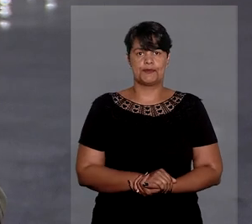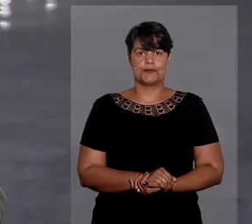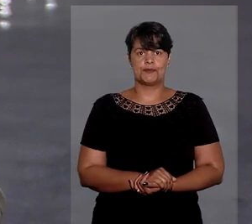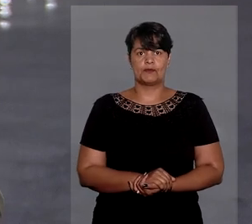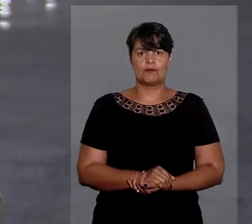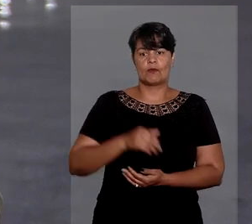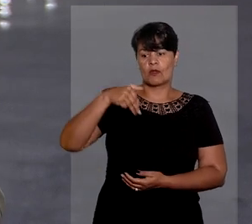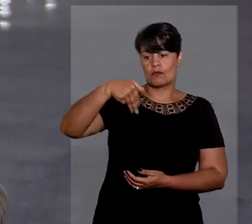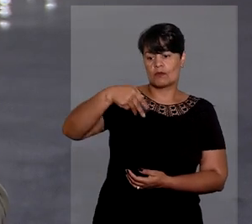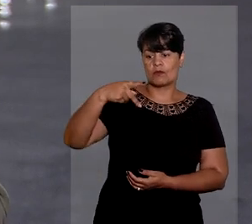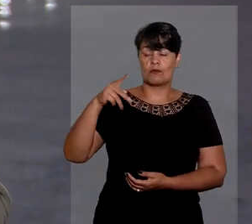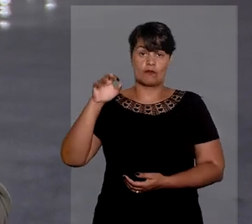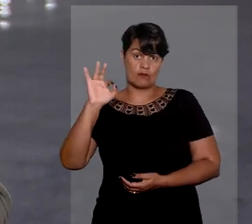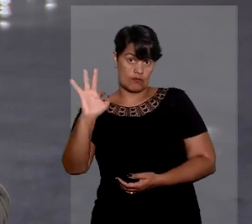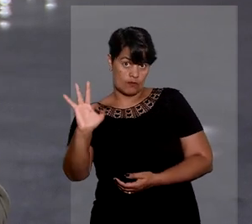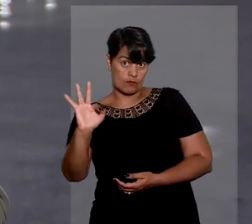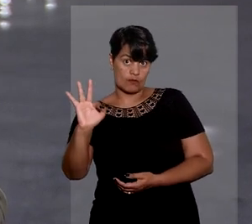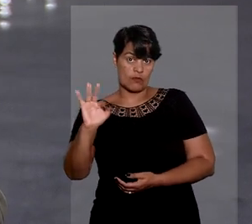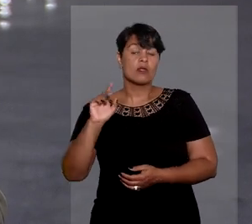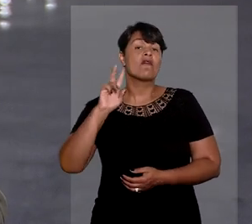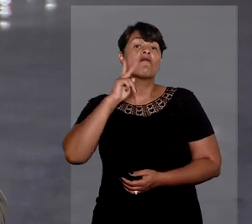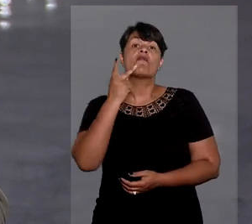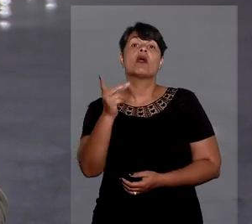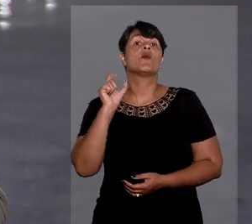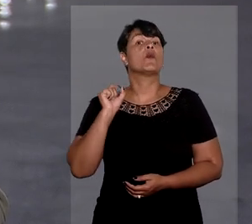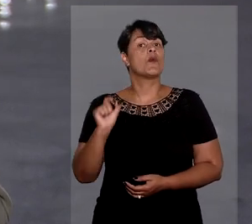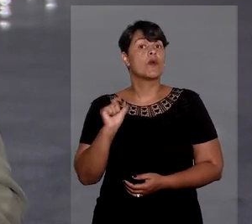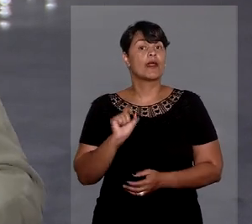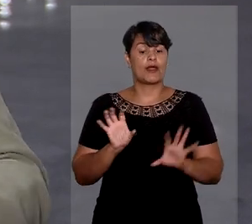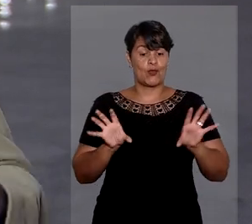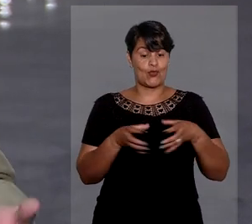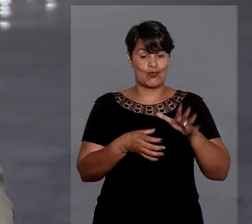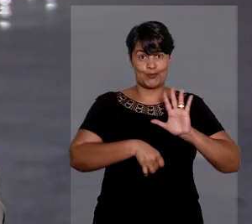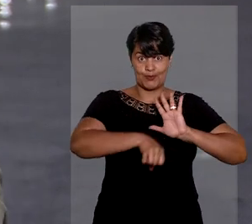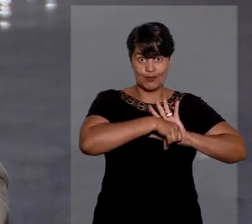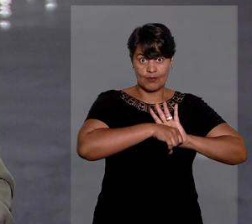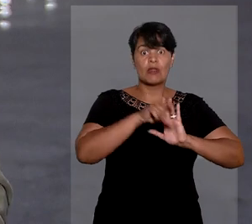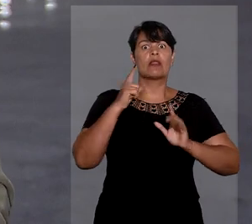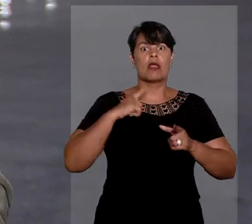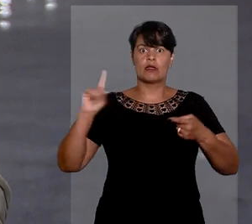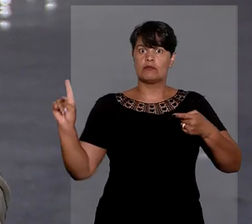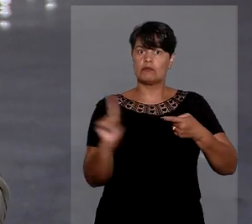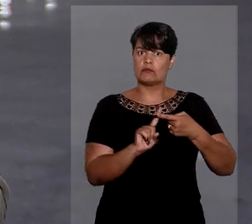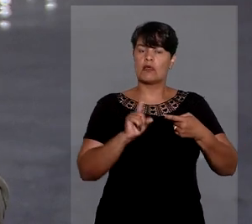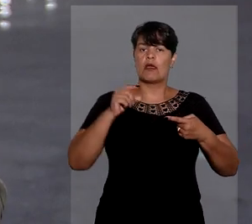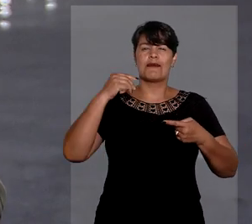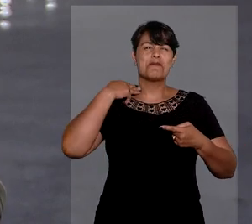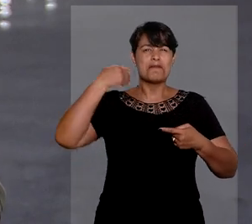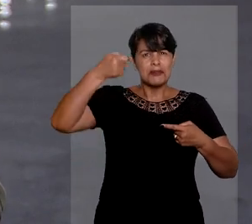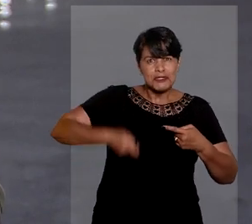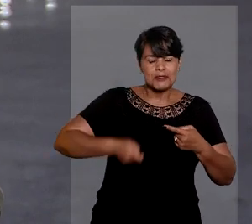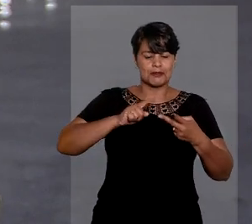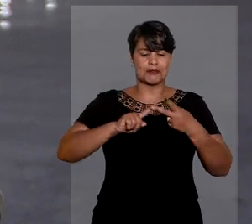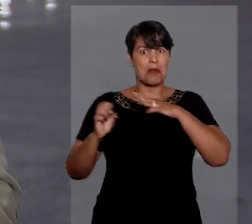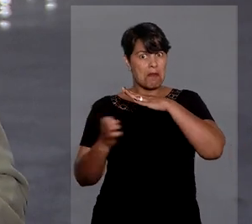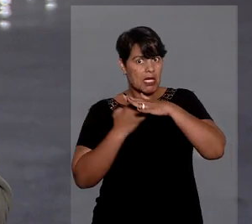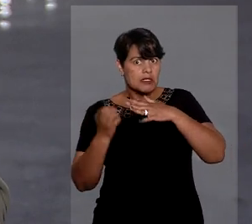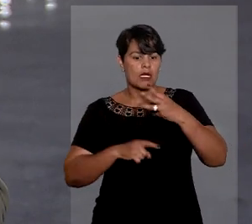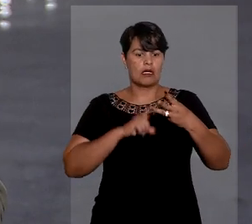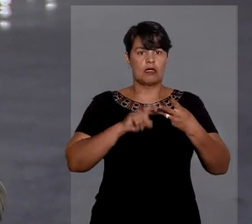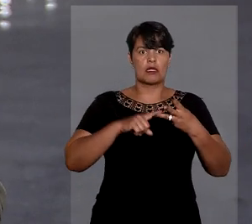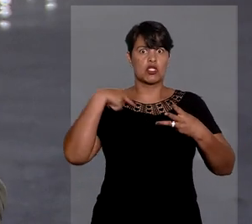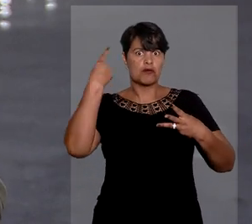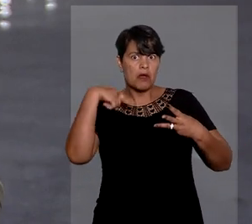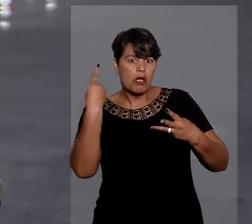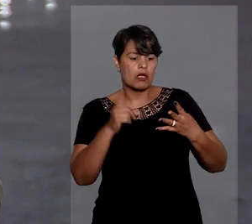Público Federal, a organização criminosa envolvia magistrados, empresários, advogados e servidores